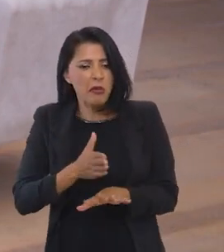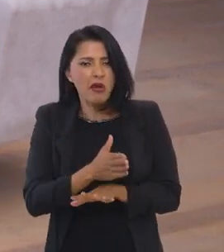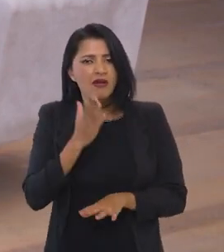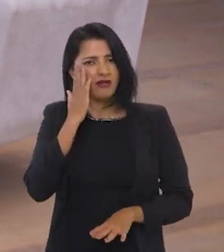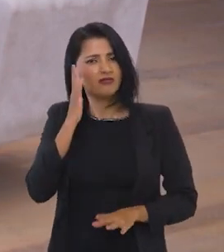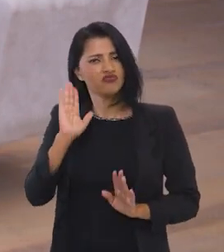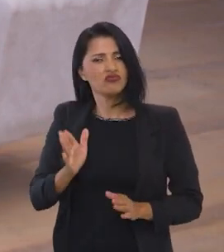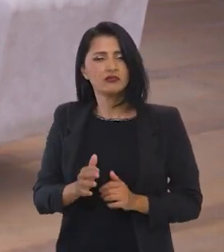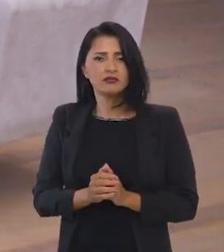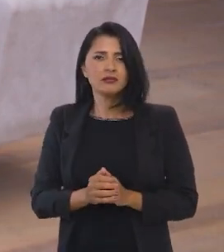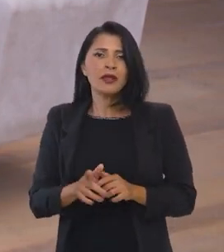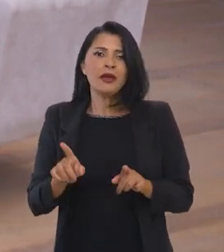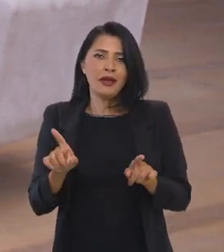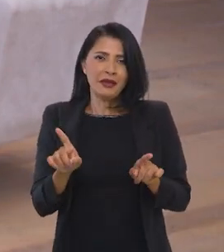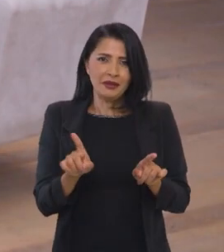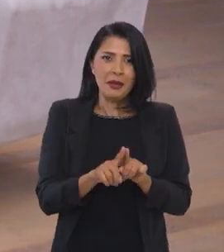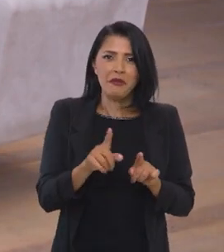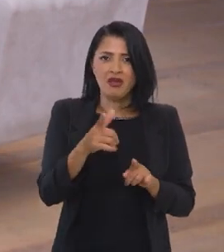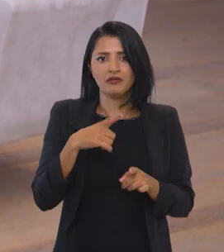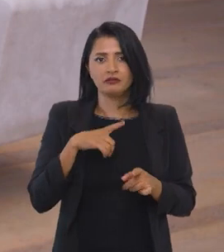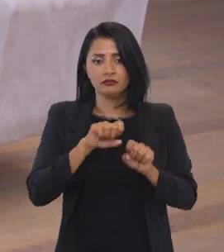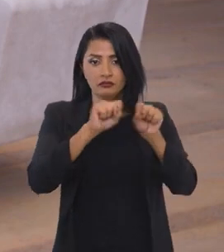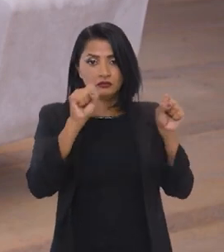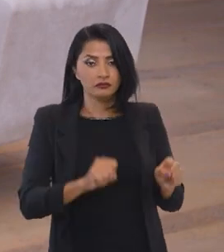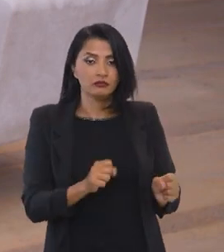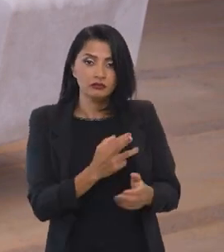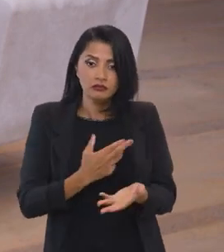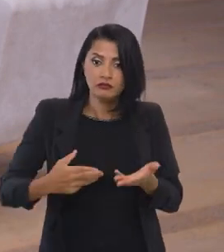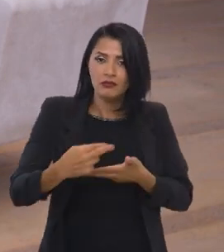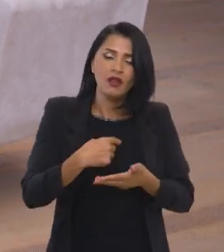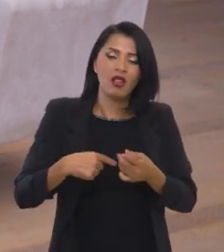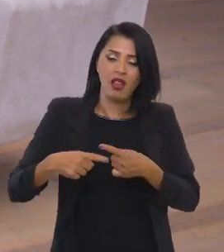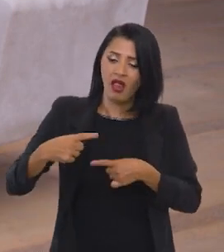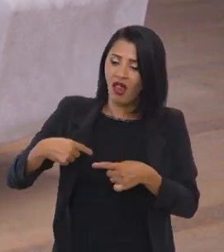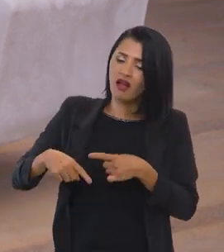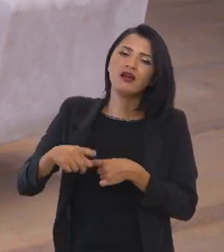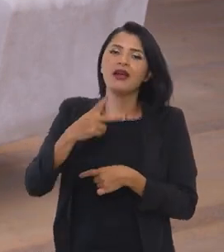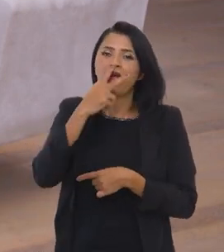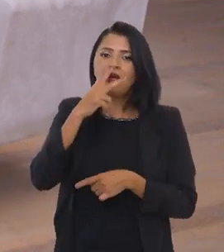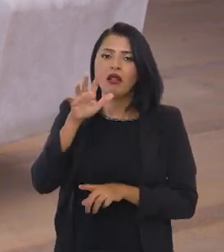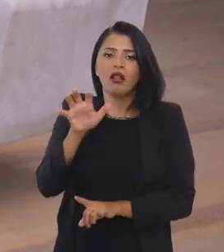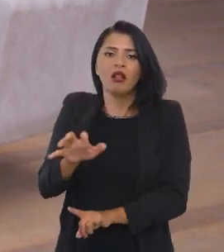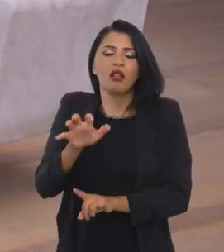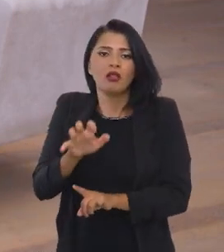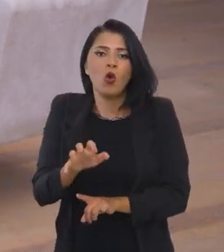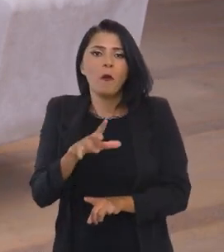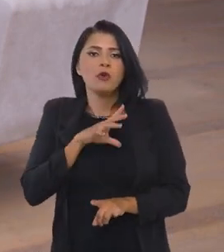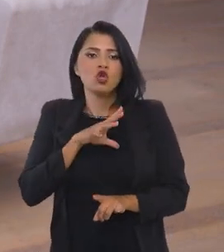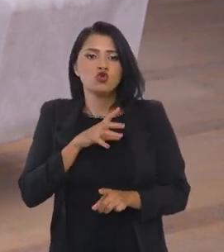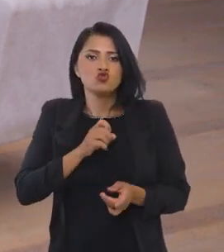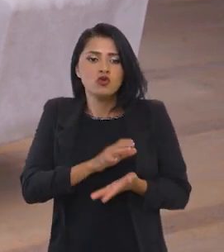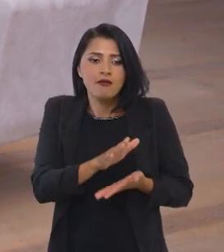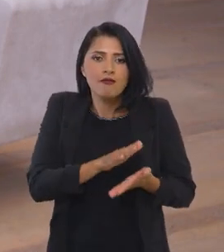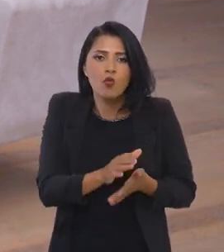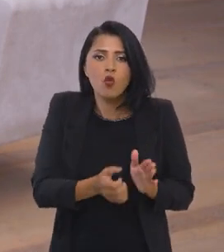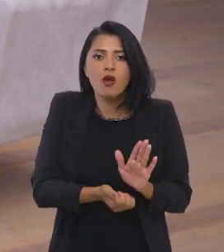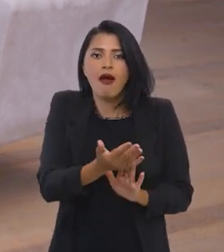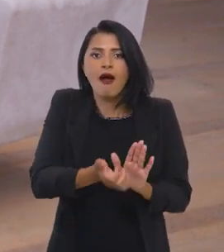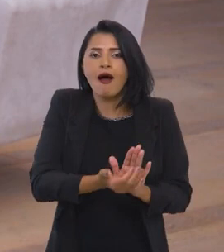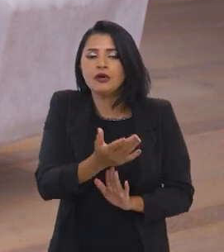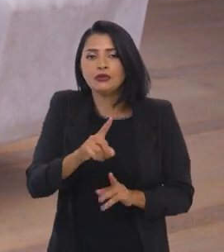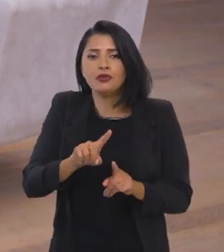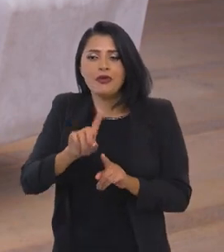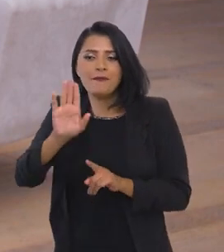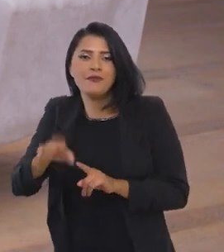dimensões do sistema tributário. Além de ser regressiva, além do sistema tributário ser regressivo no Brasil, ele incide muito sobre o consumo e pouco sobre a renda.